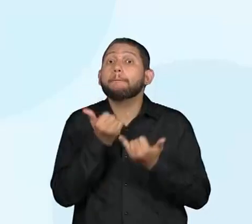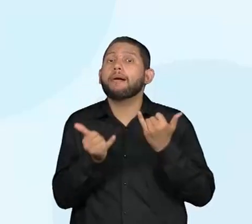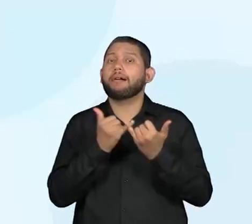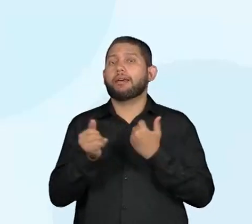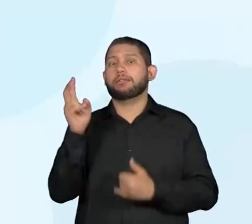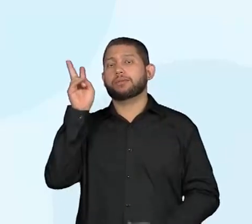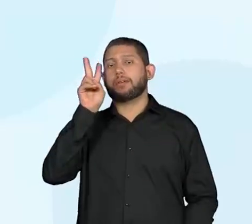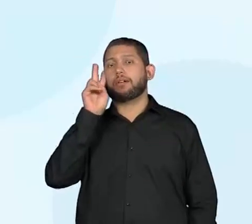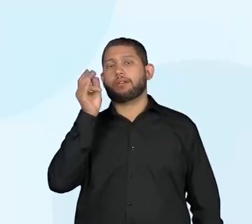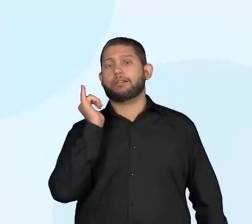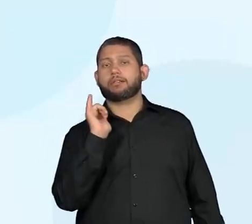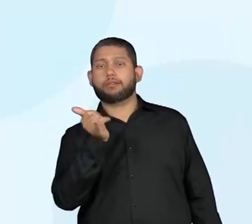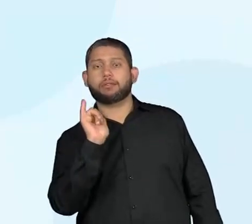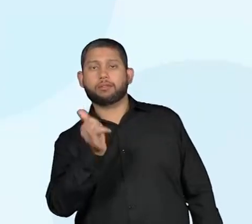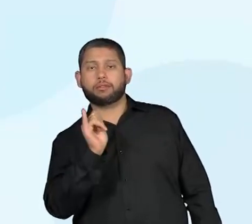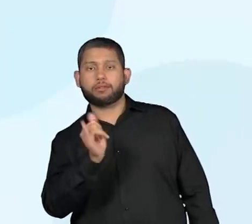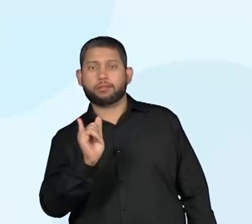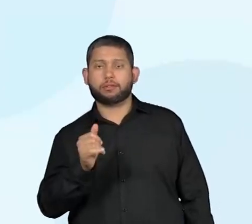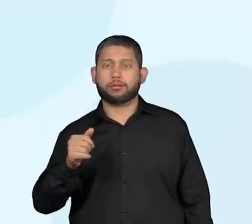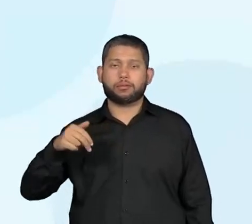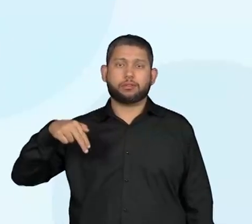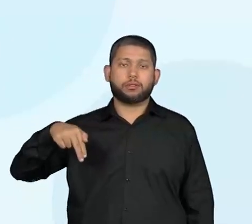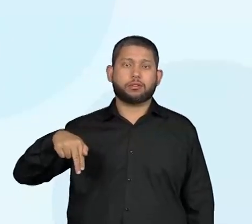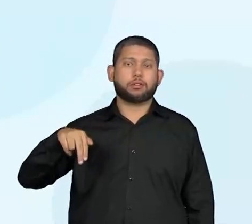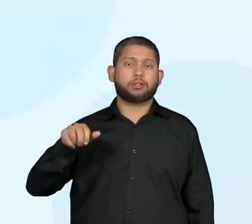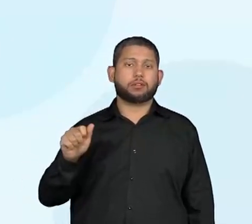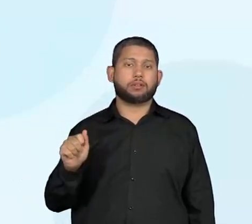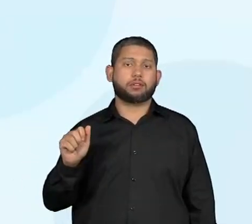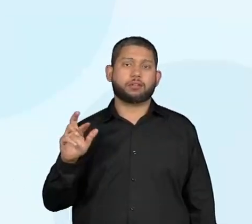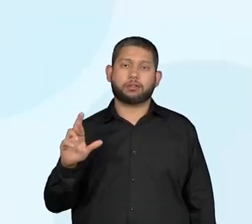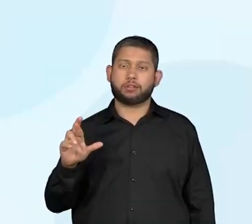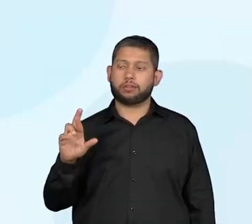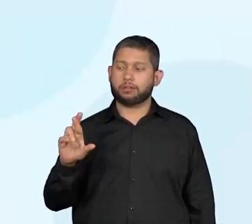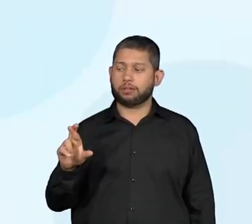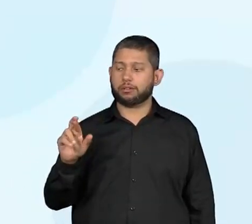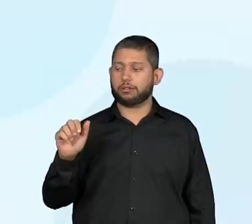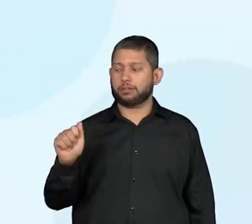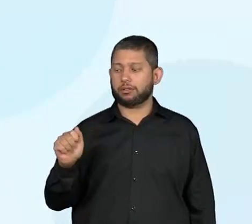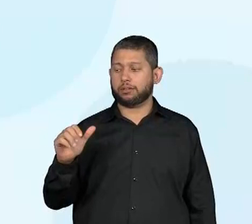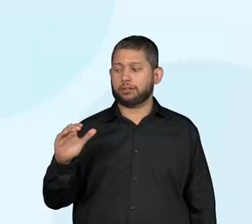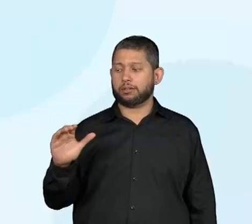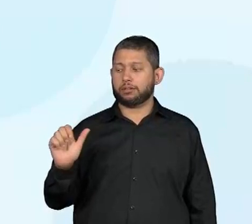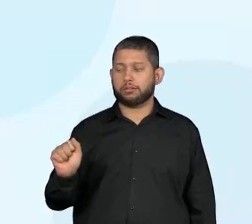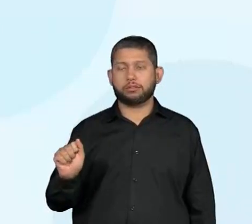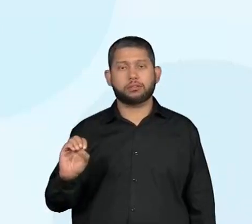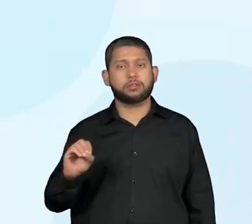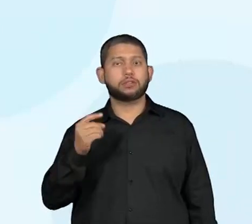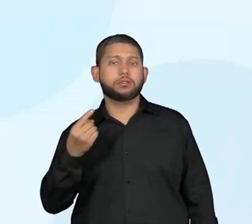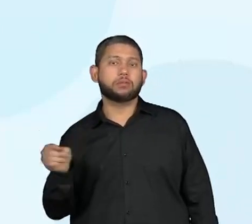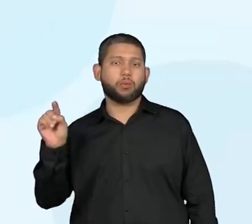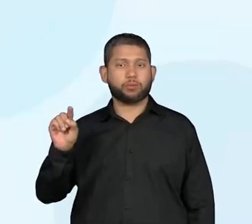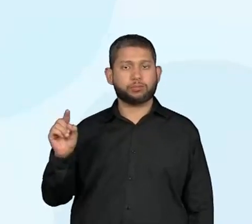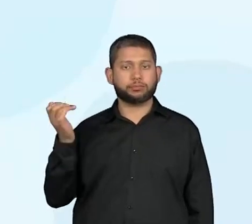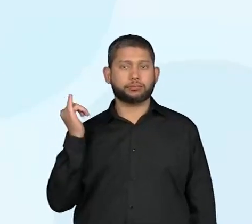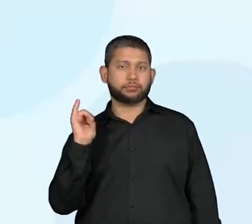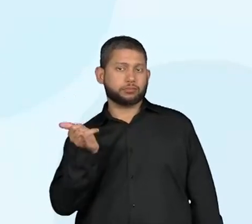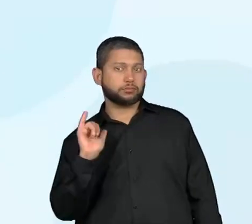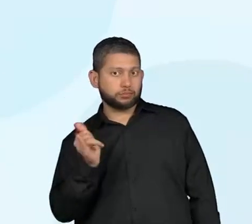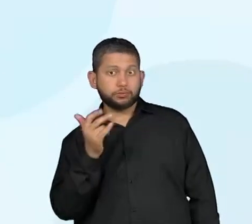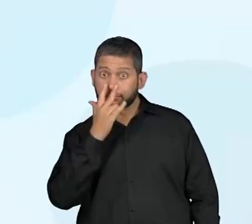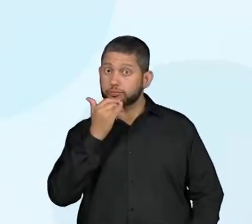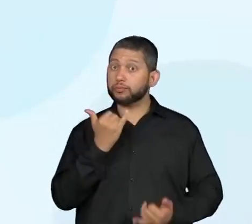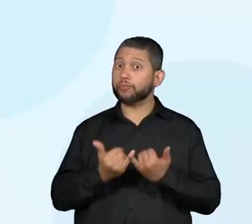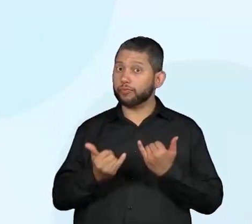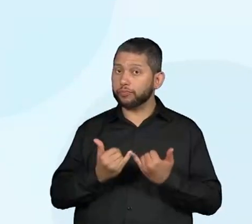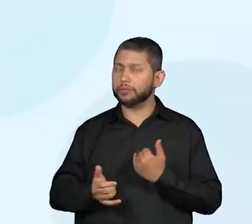beleza, toda vez que eu falar de texto narrativo, é quando tem um narrador que conta a história. Então, está falando aí para a gente